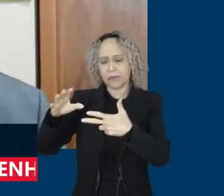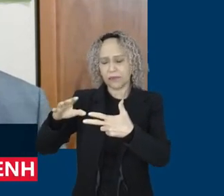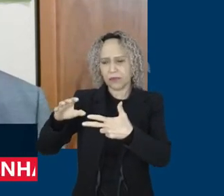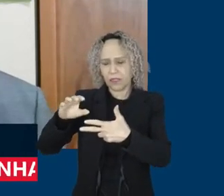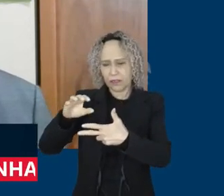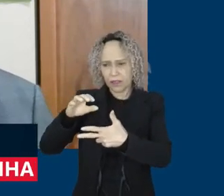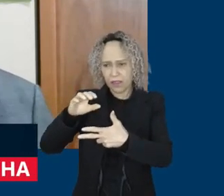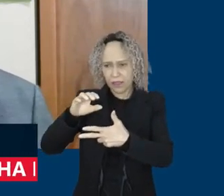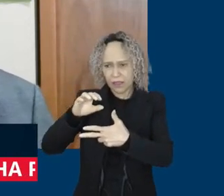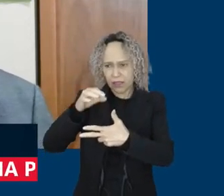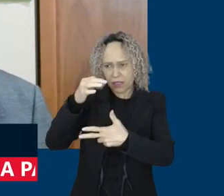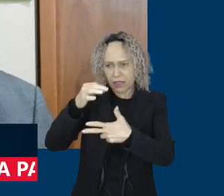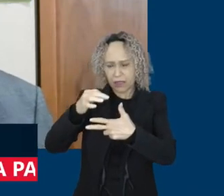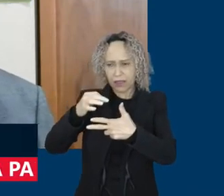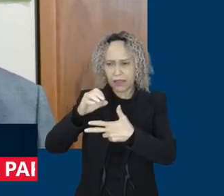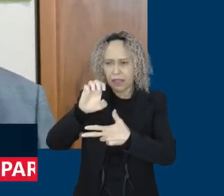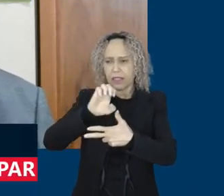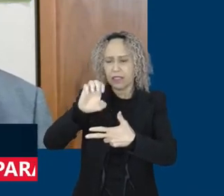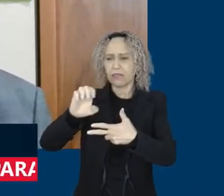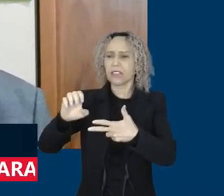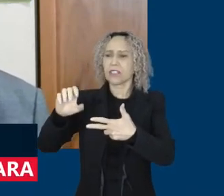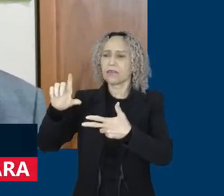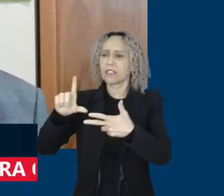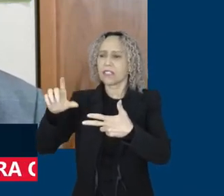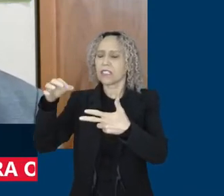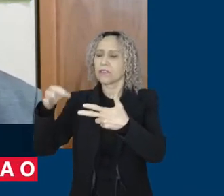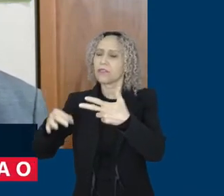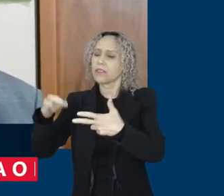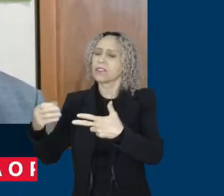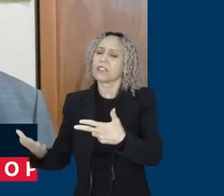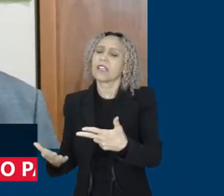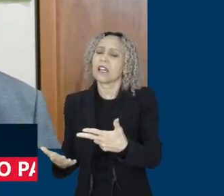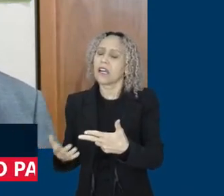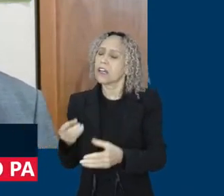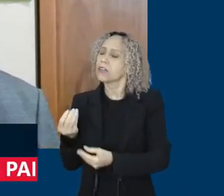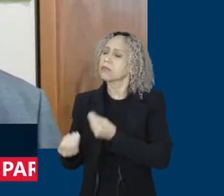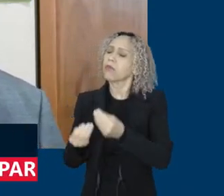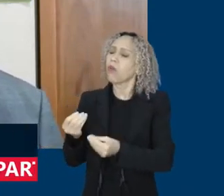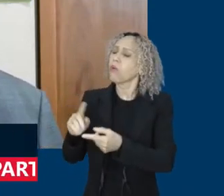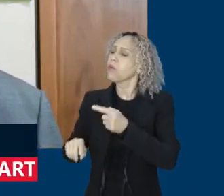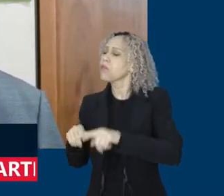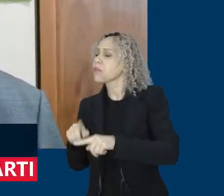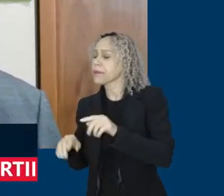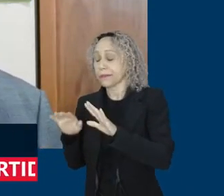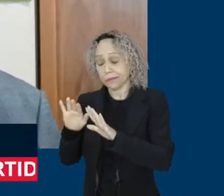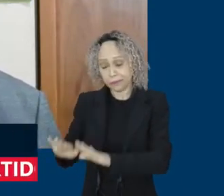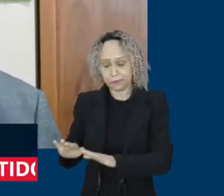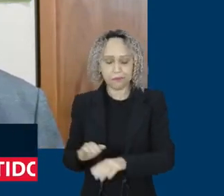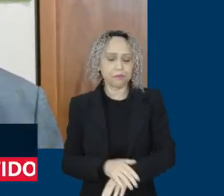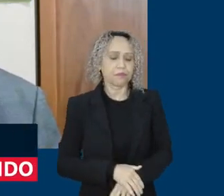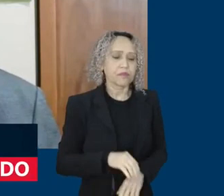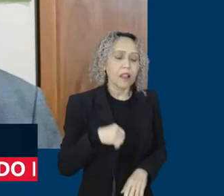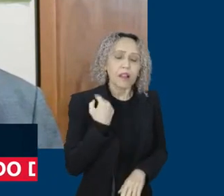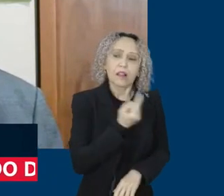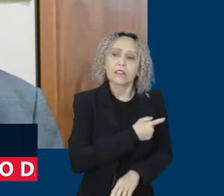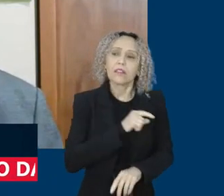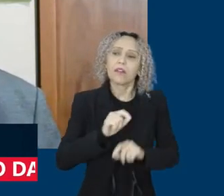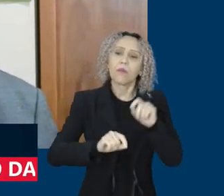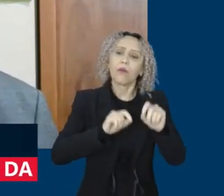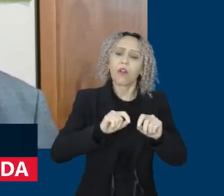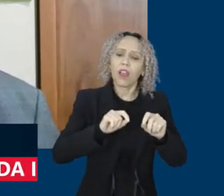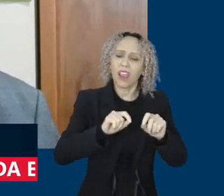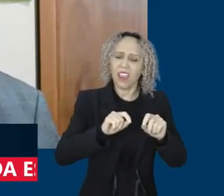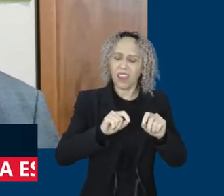fazer para declarar outro resultado que não a vitória do Lula, dizendo que o Tribunal Superior Eleitoral havia